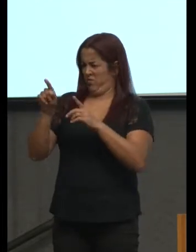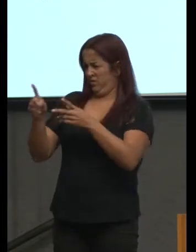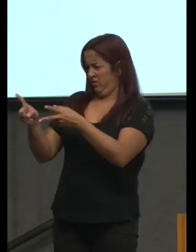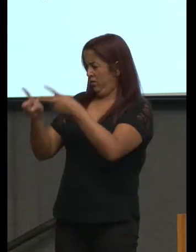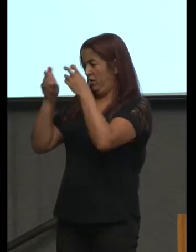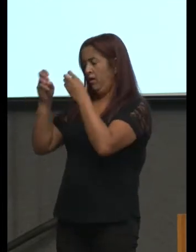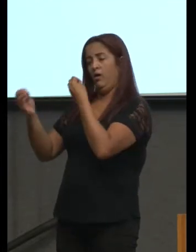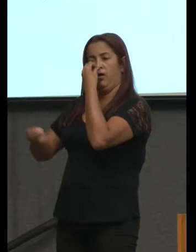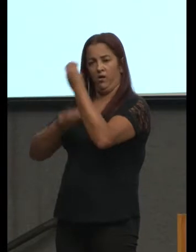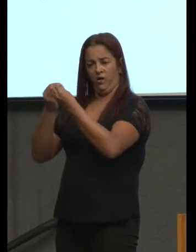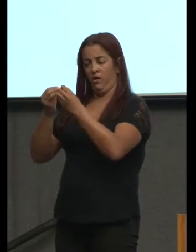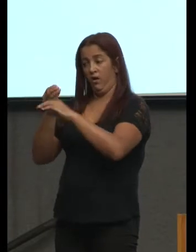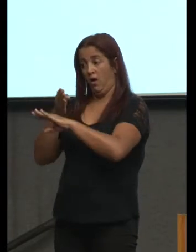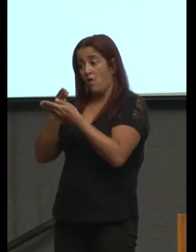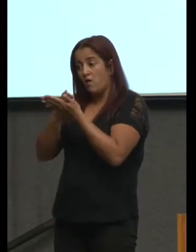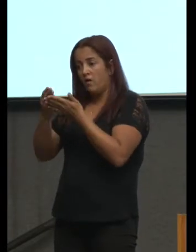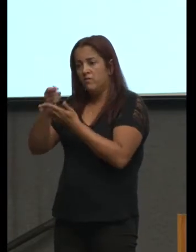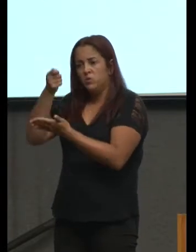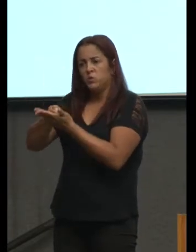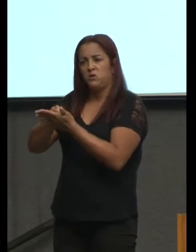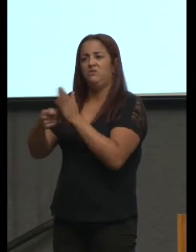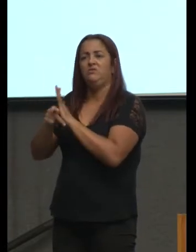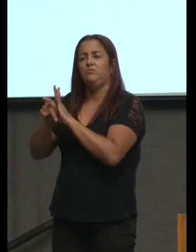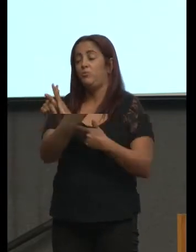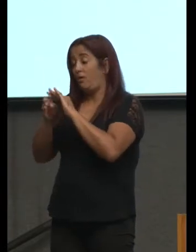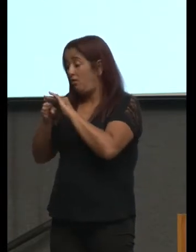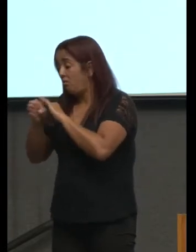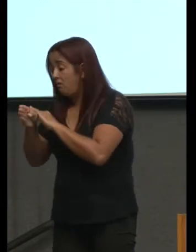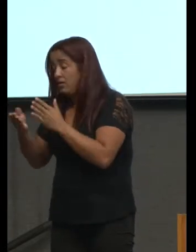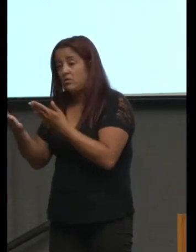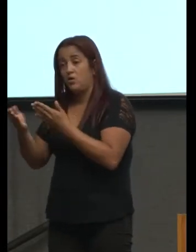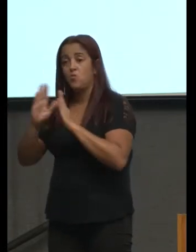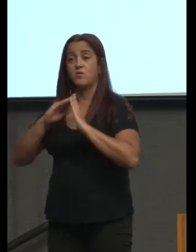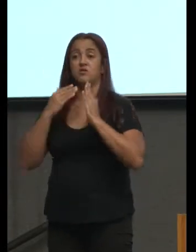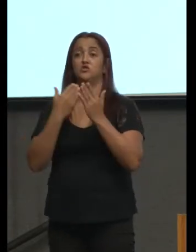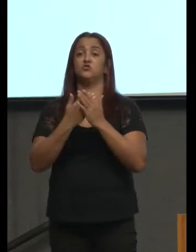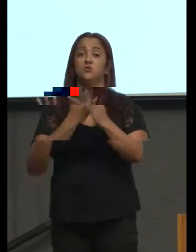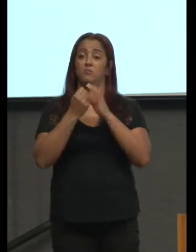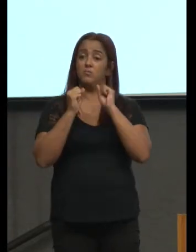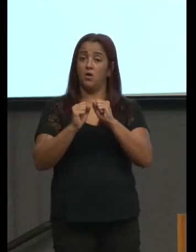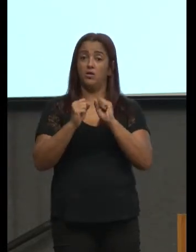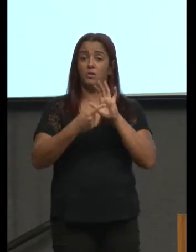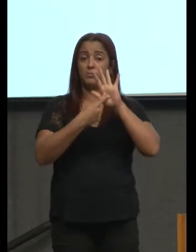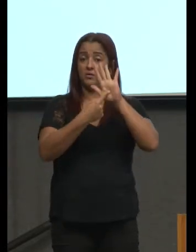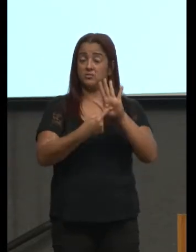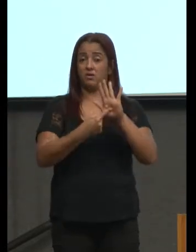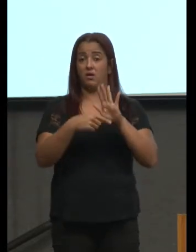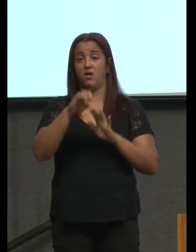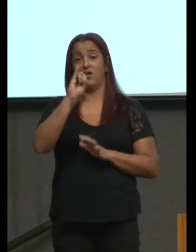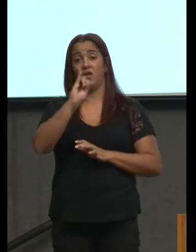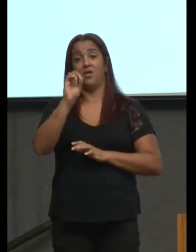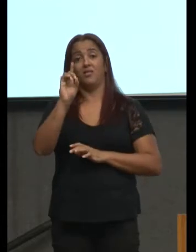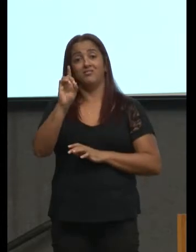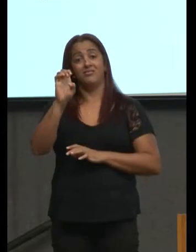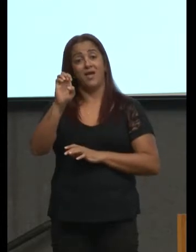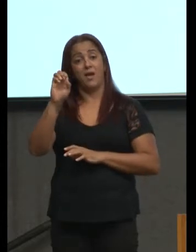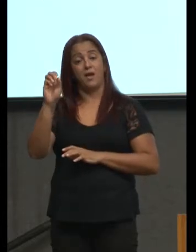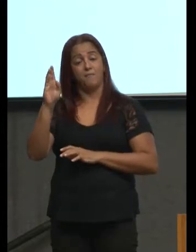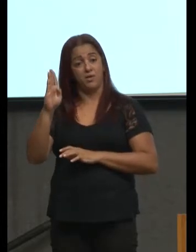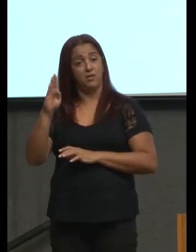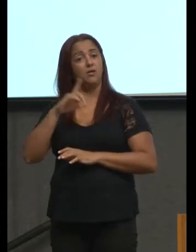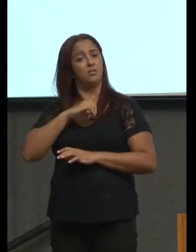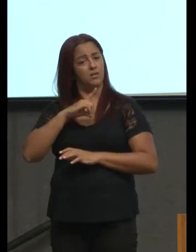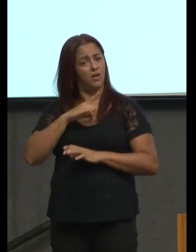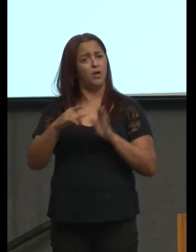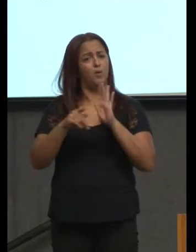qual é a condição de entrada e uma escola que pode apresentar um IDEB menor se você olhar como é que